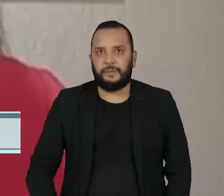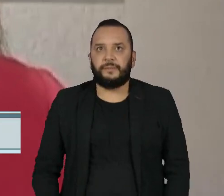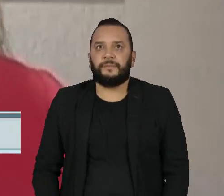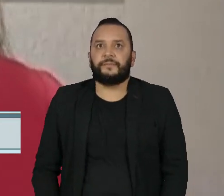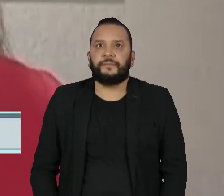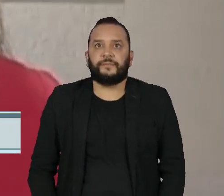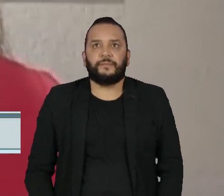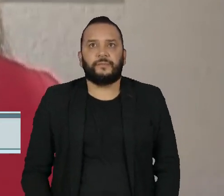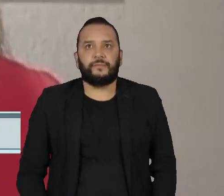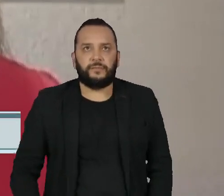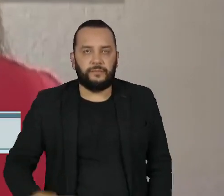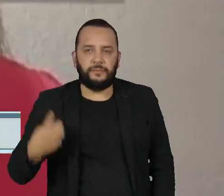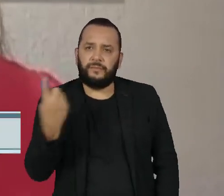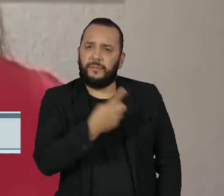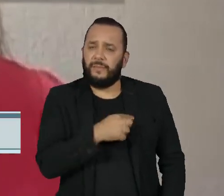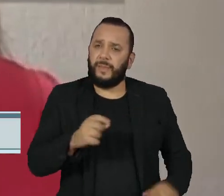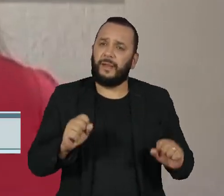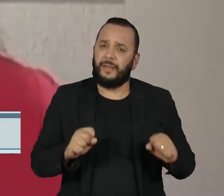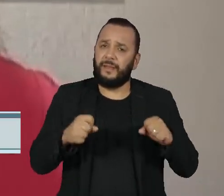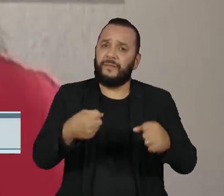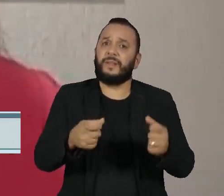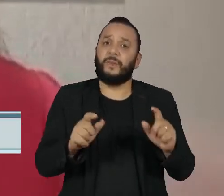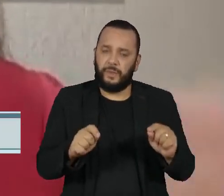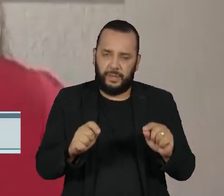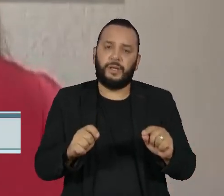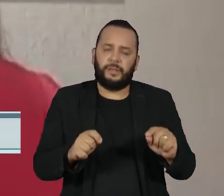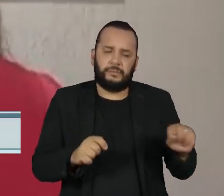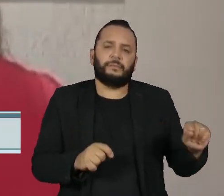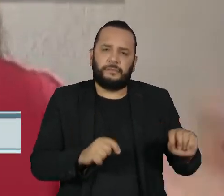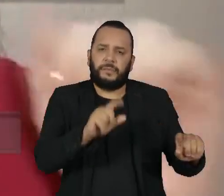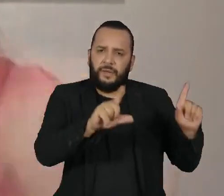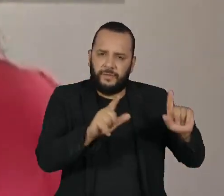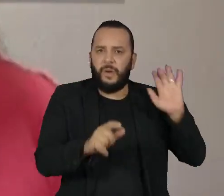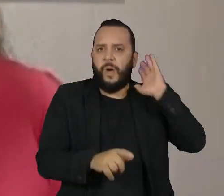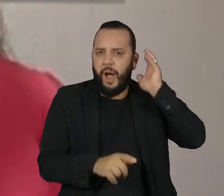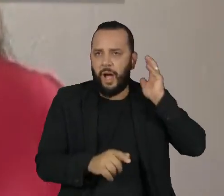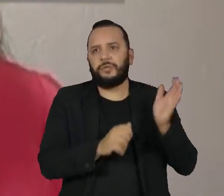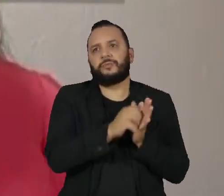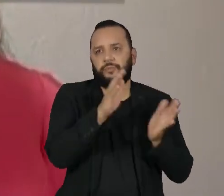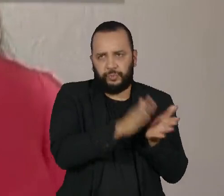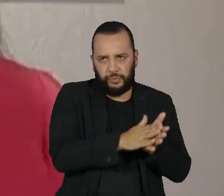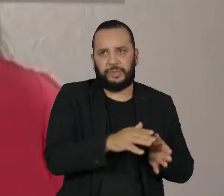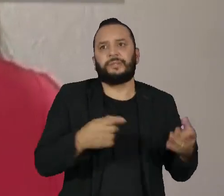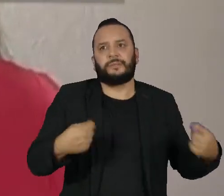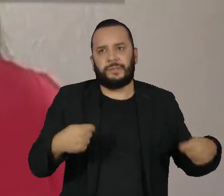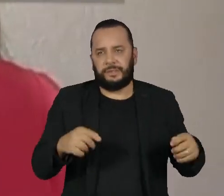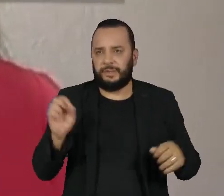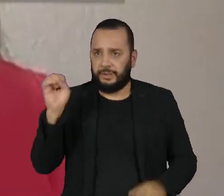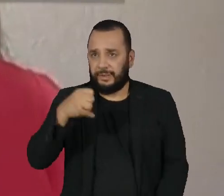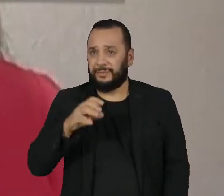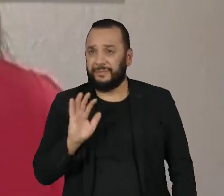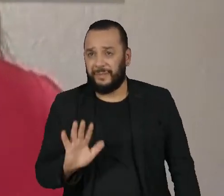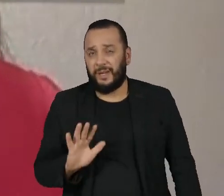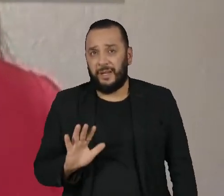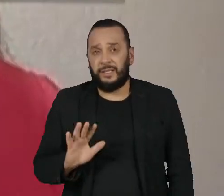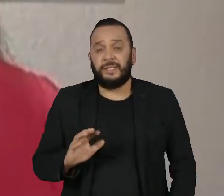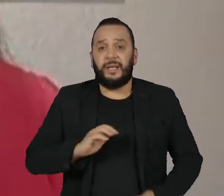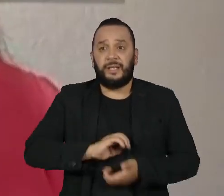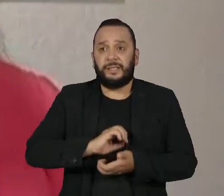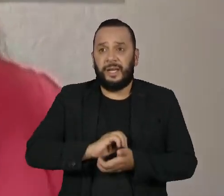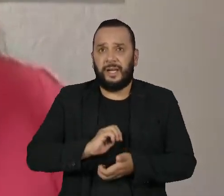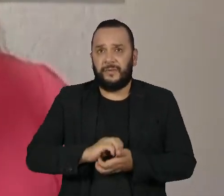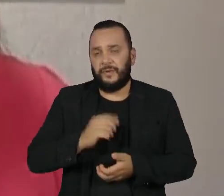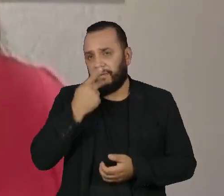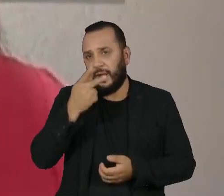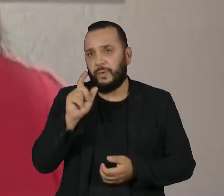de a gente defender que veículos não sejam punidos. Não é isso, né? A questão é que quando o STF vai e